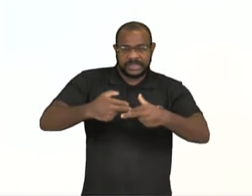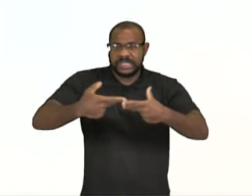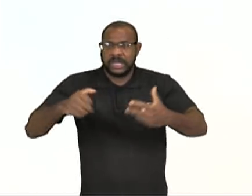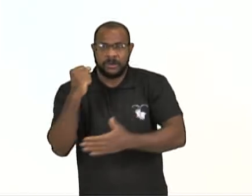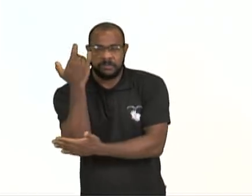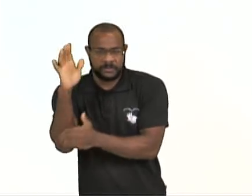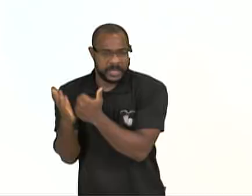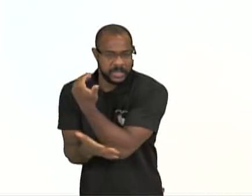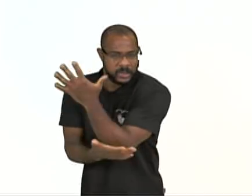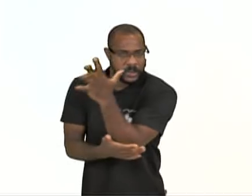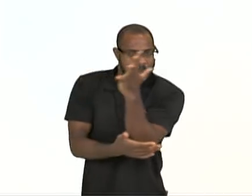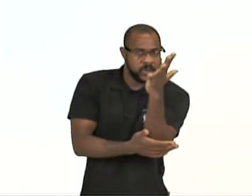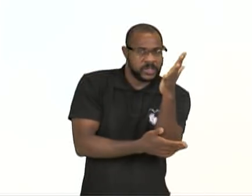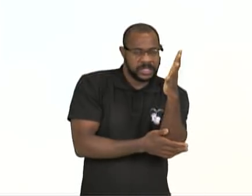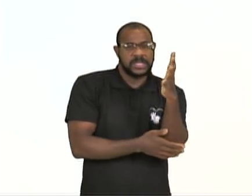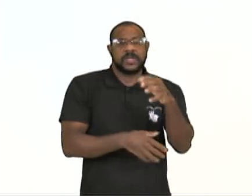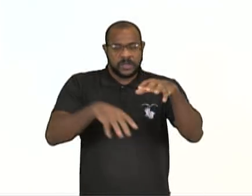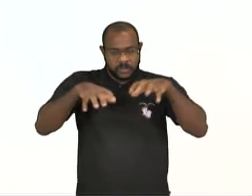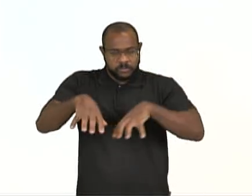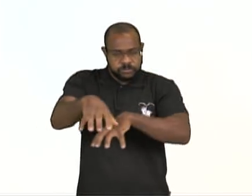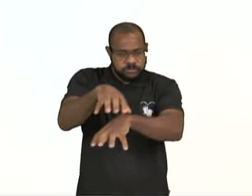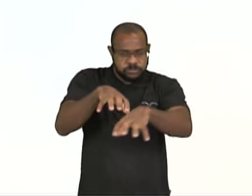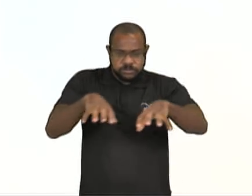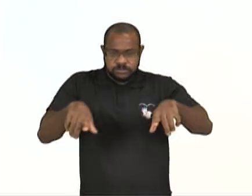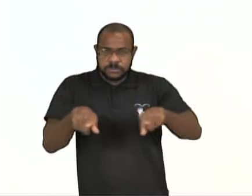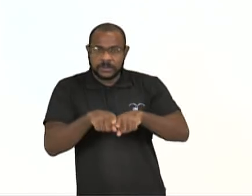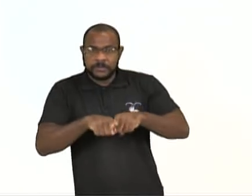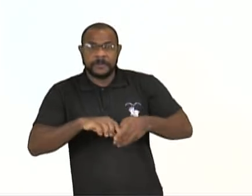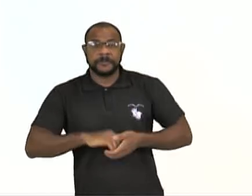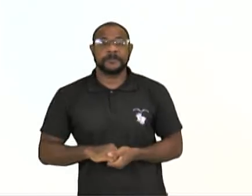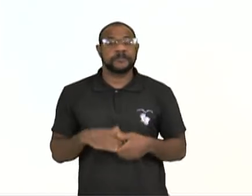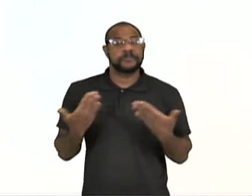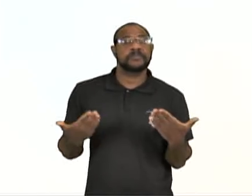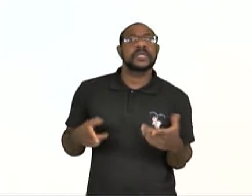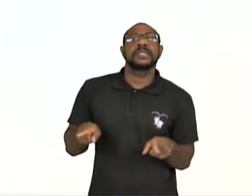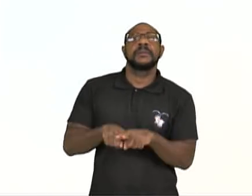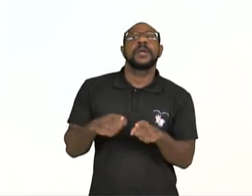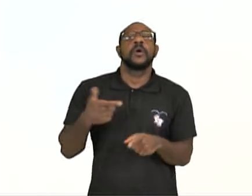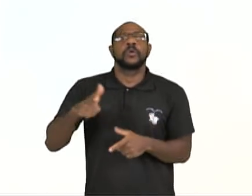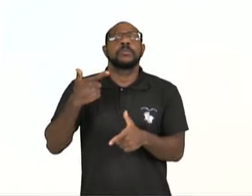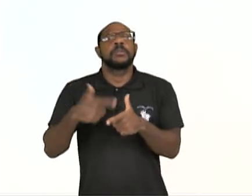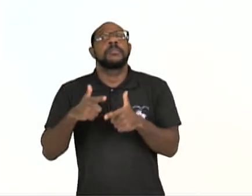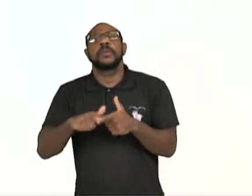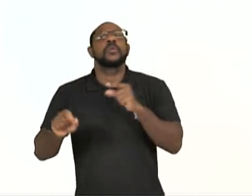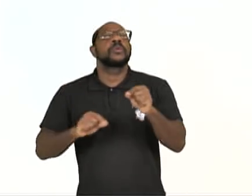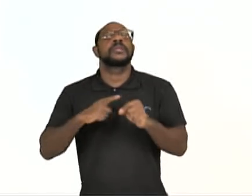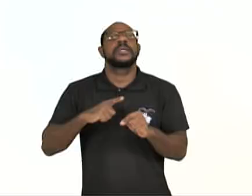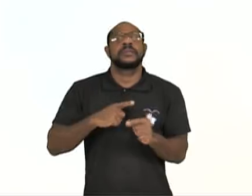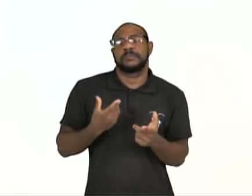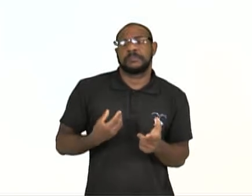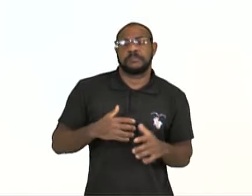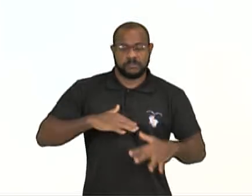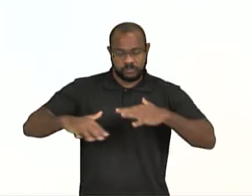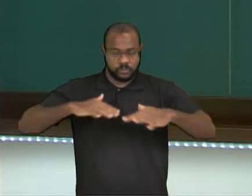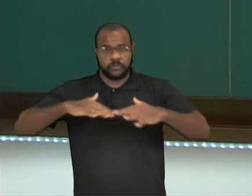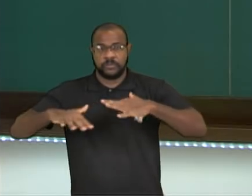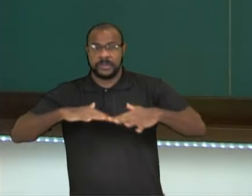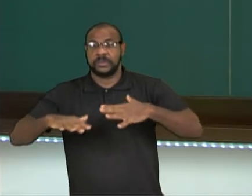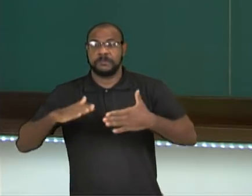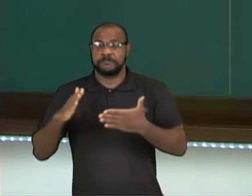territoriais, entre outros. Outros casos incluem a presença de movimentos